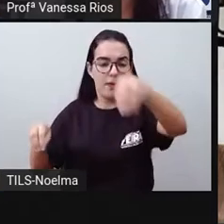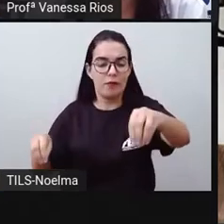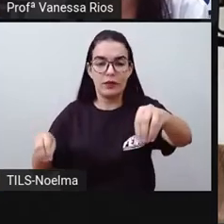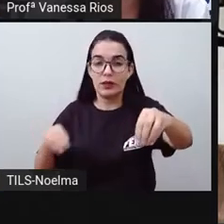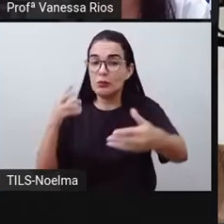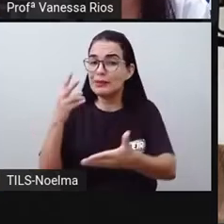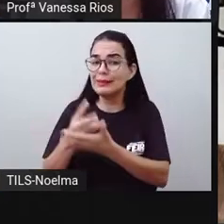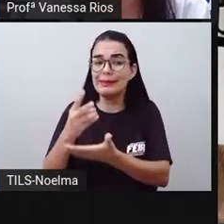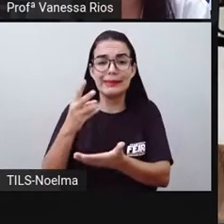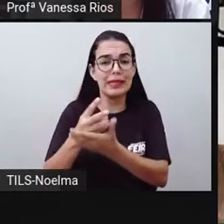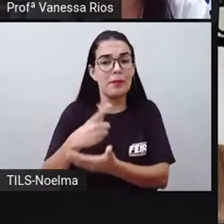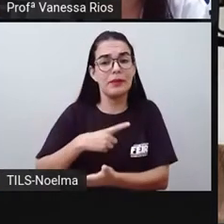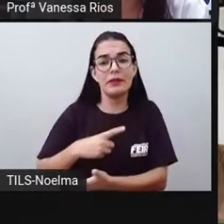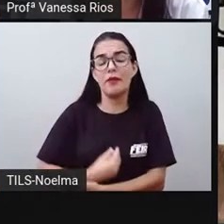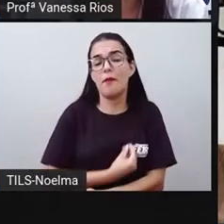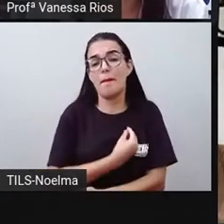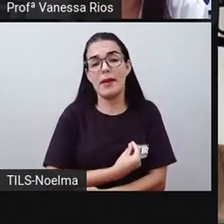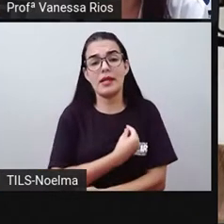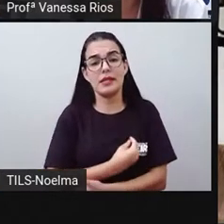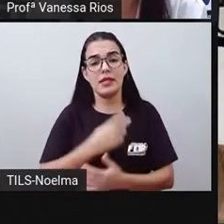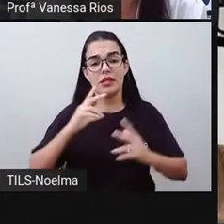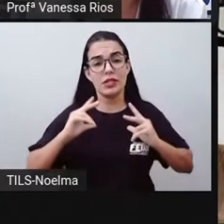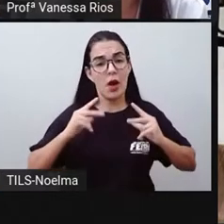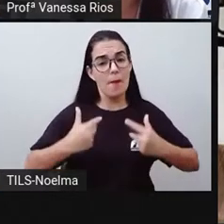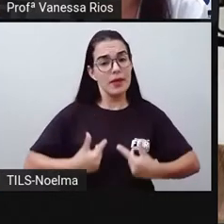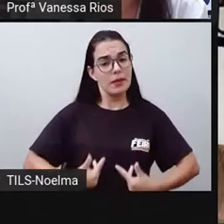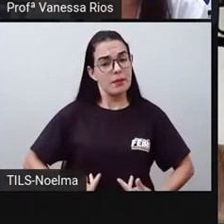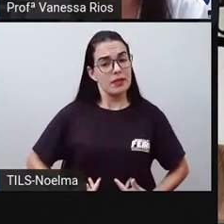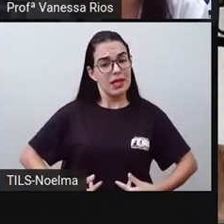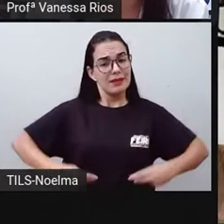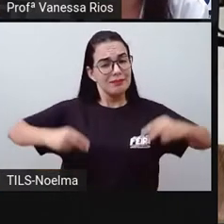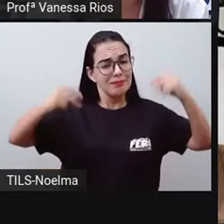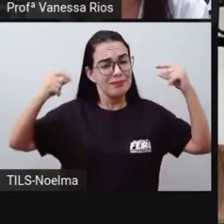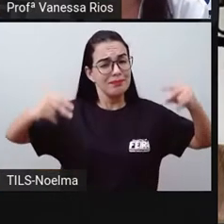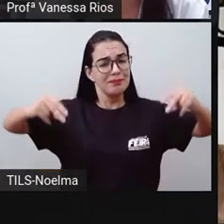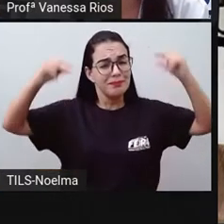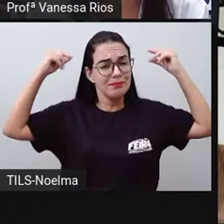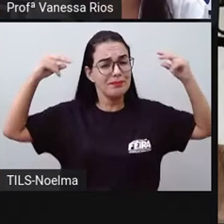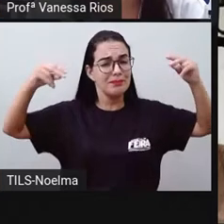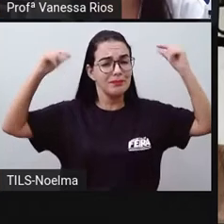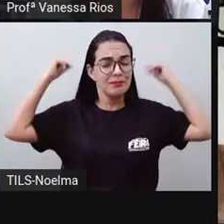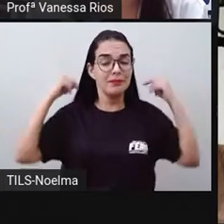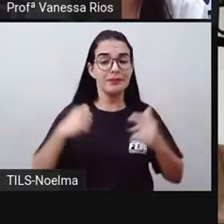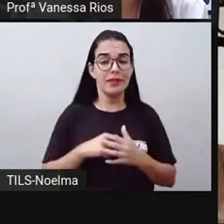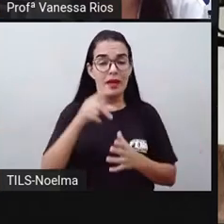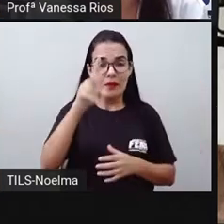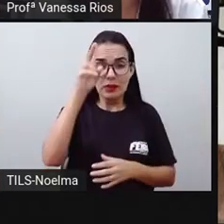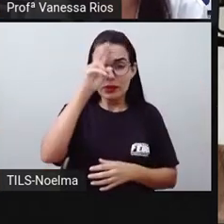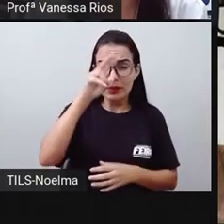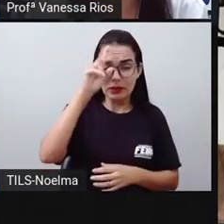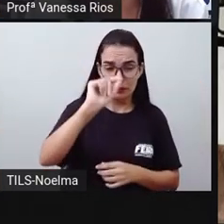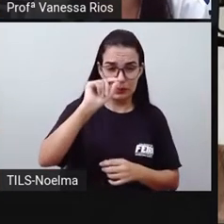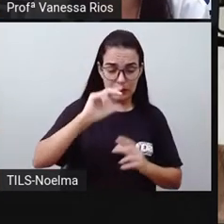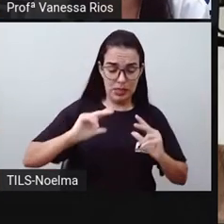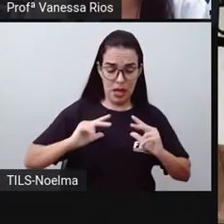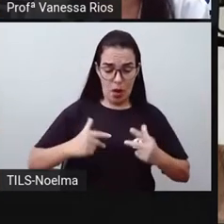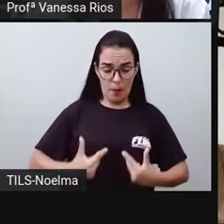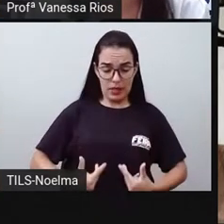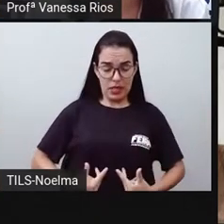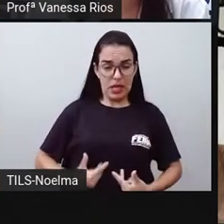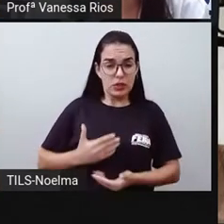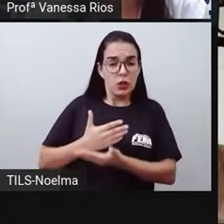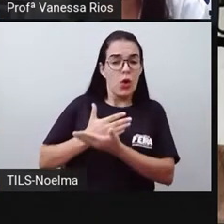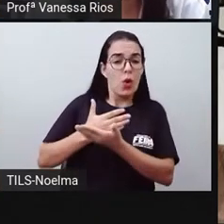sempre esteve presente na humanidade, desde muito tempo. Lembra aí que a PRO falou que a humanidade se inicia